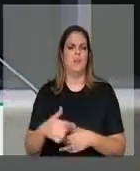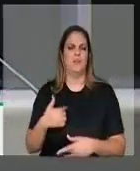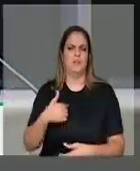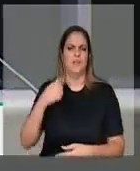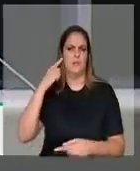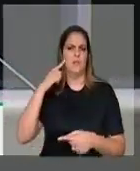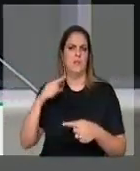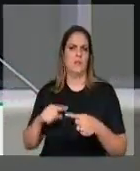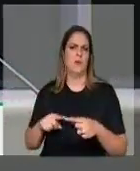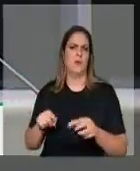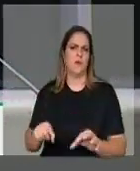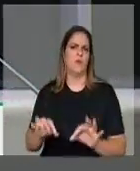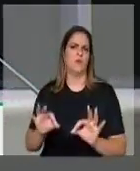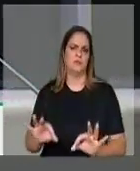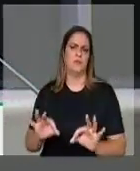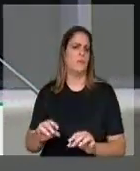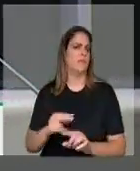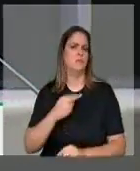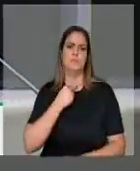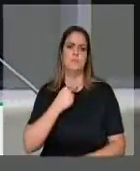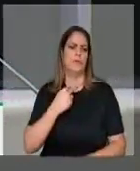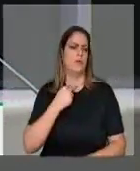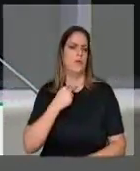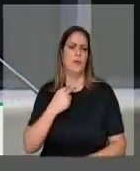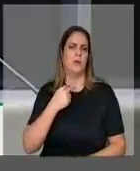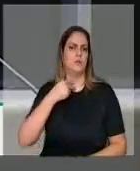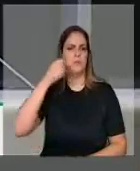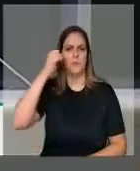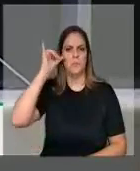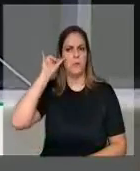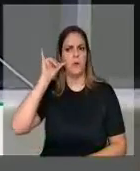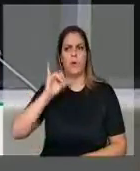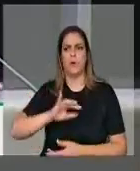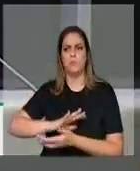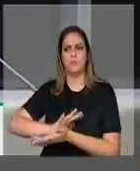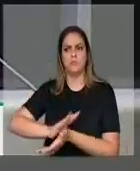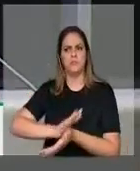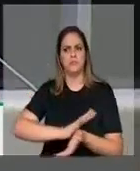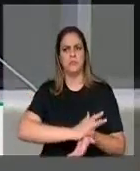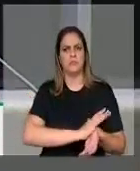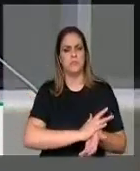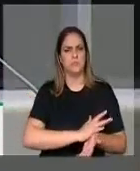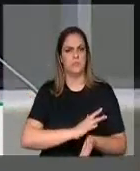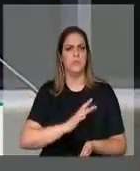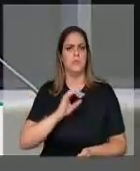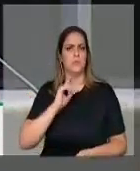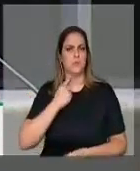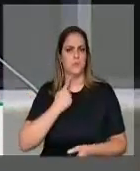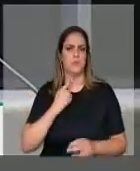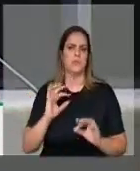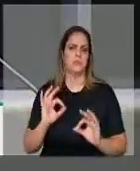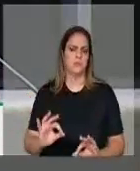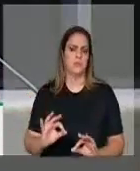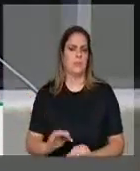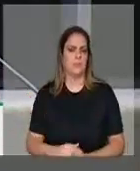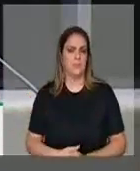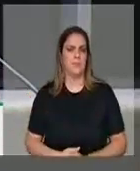plenamente, o gado não deve pisar nas nascentes para não danificar as nossas fontes da vida que é a água.